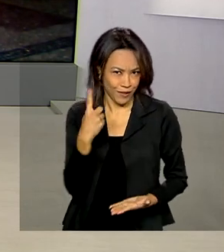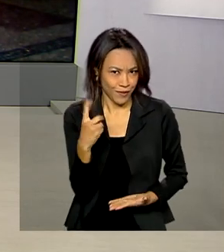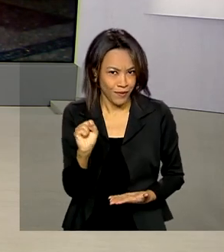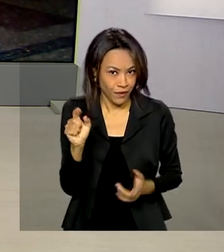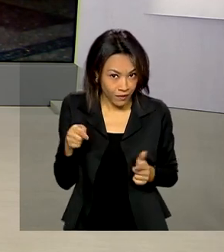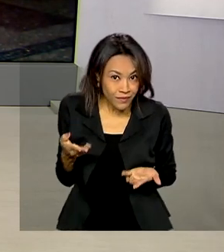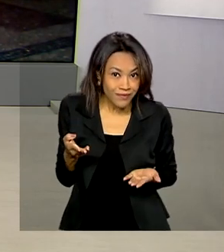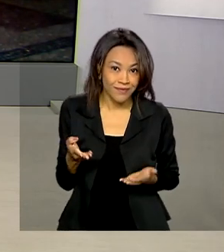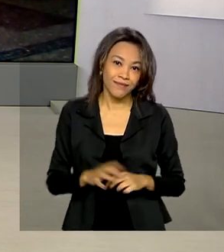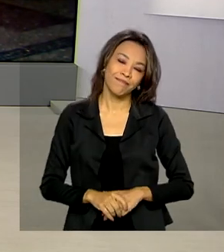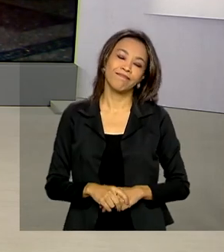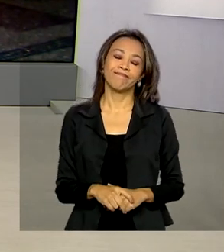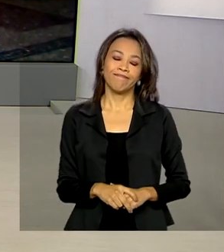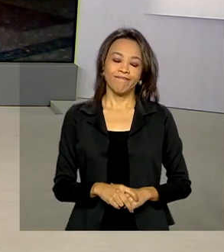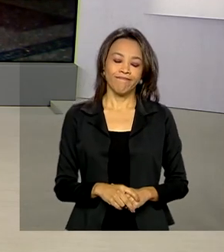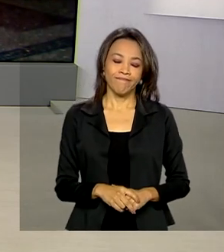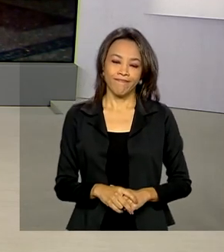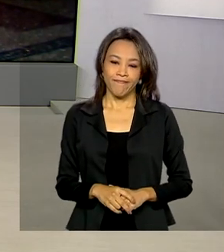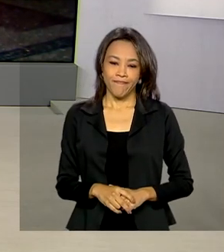é isso?